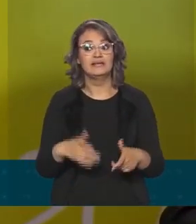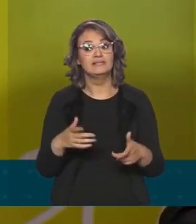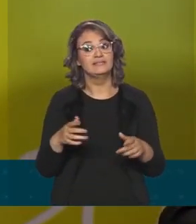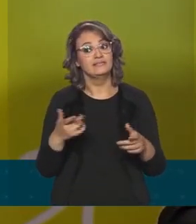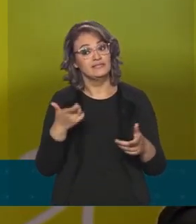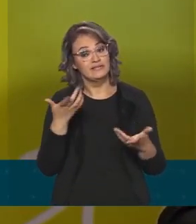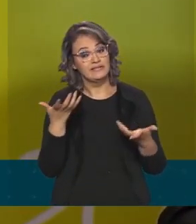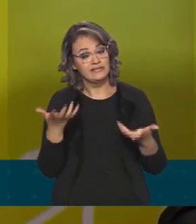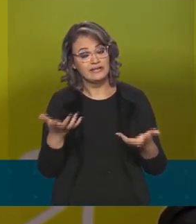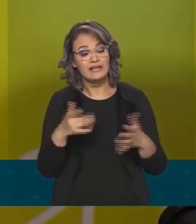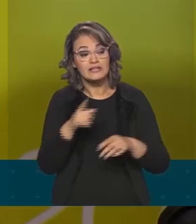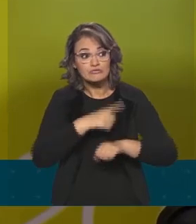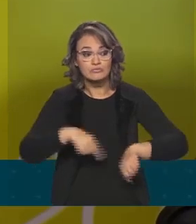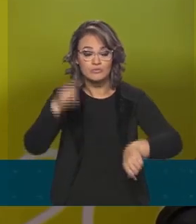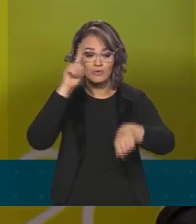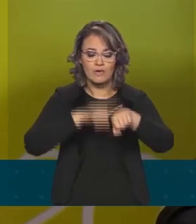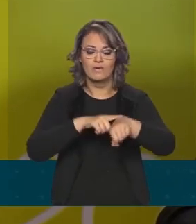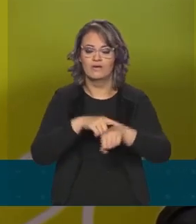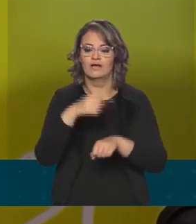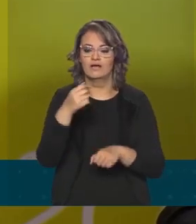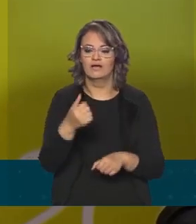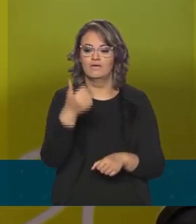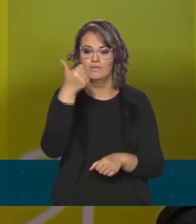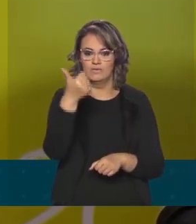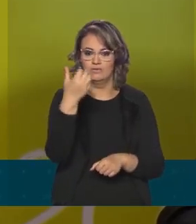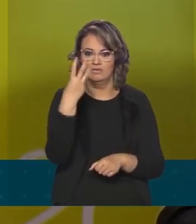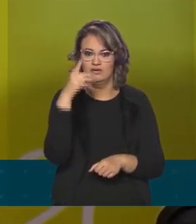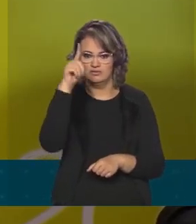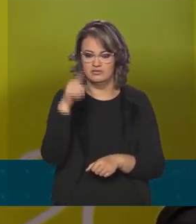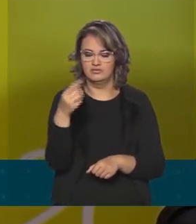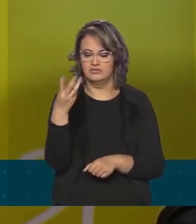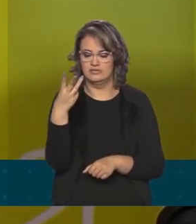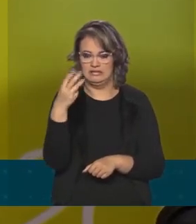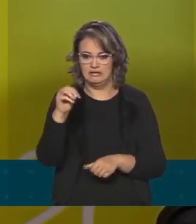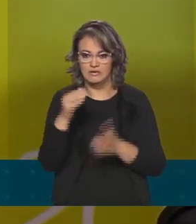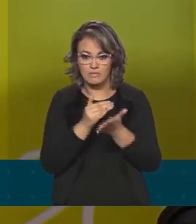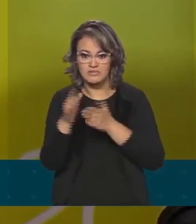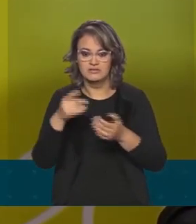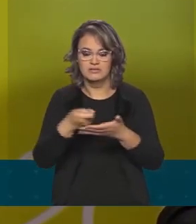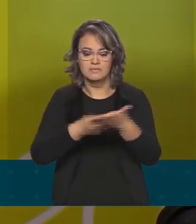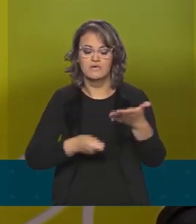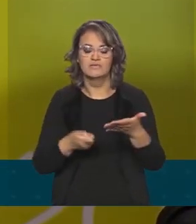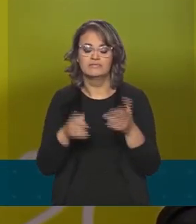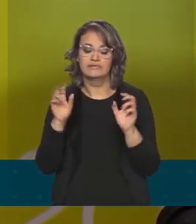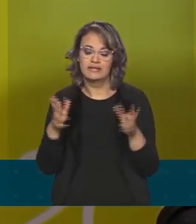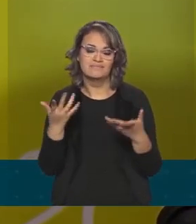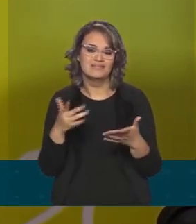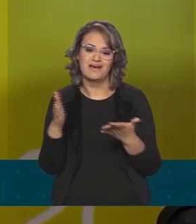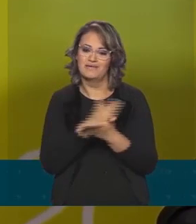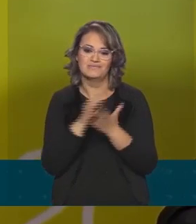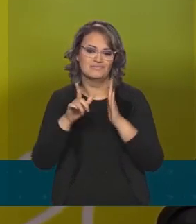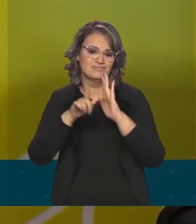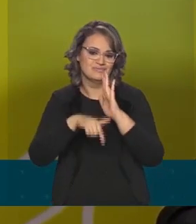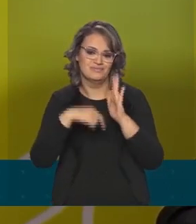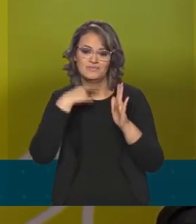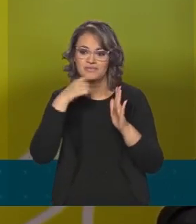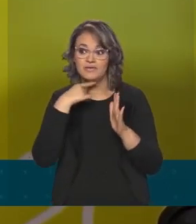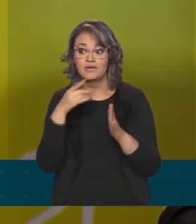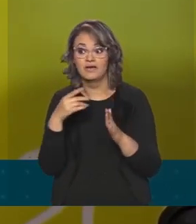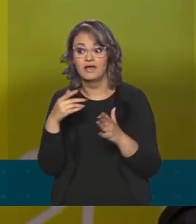13h30. Não foi possível e alguns participantes, pelo tempo, foram embora e terão direito à reaplicação.